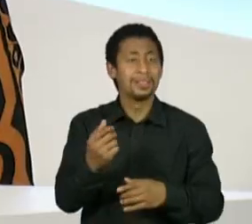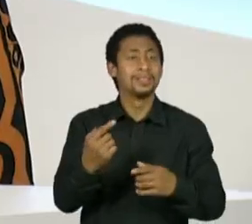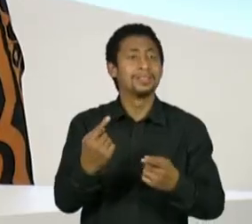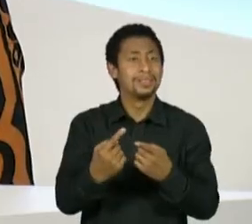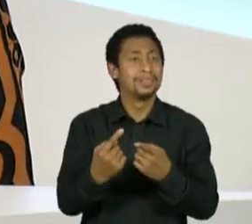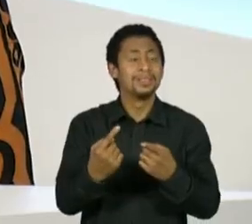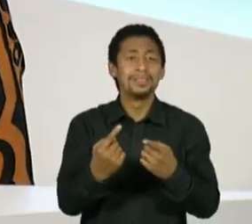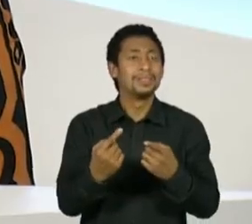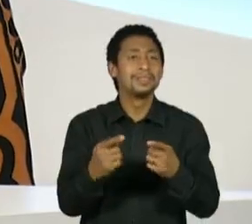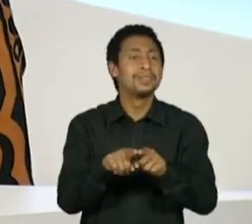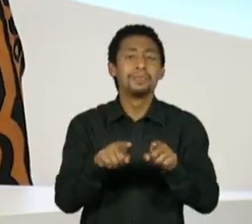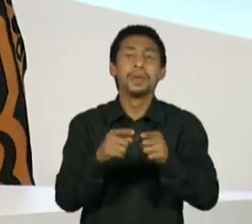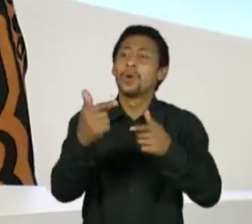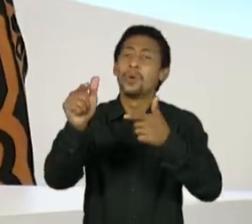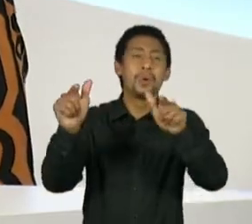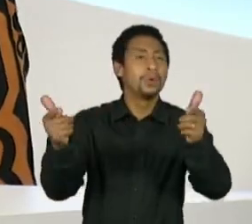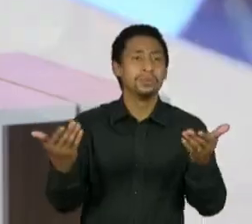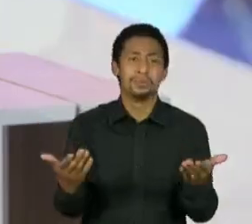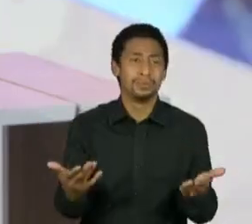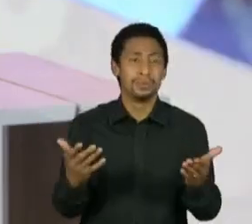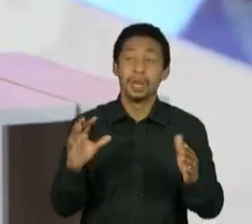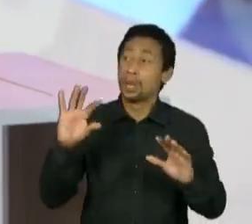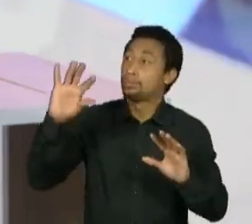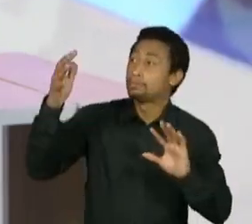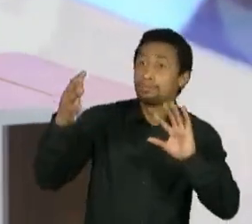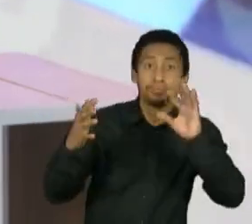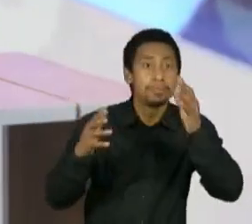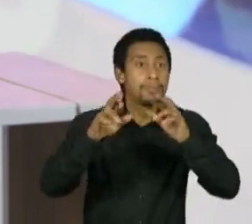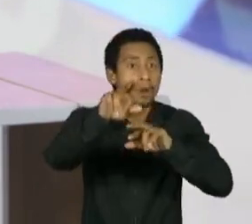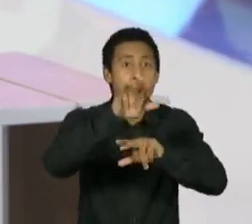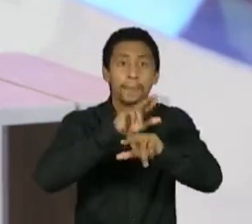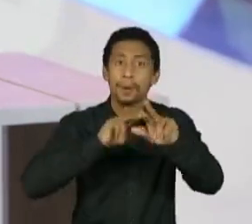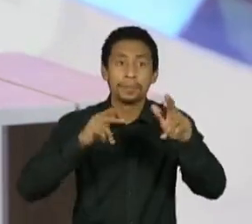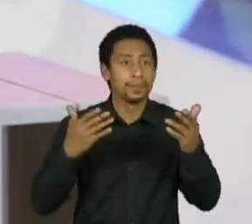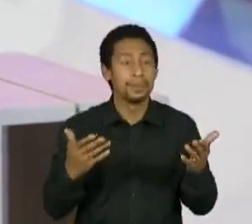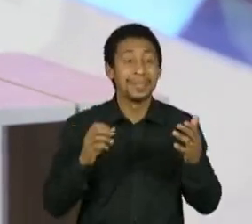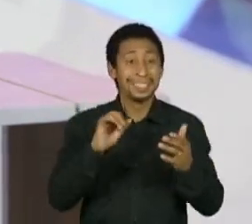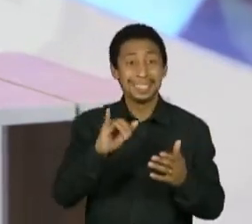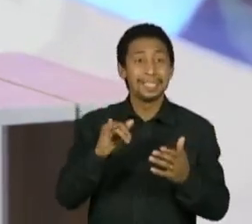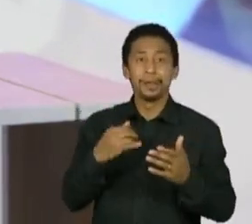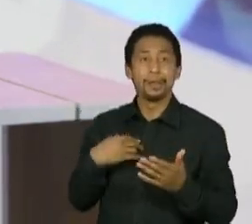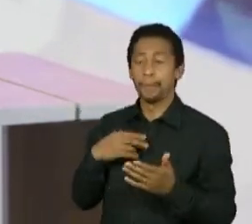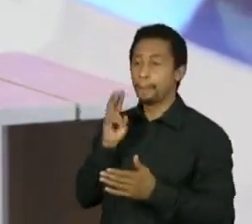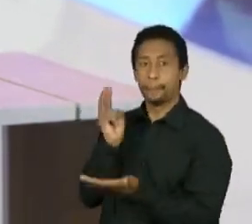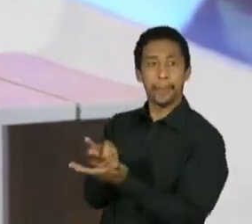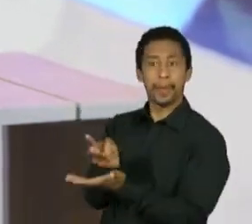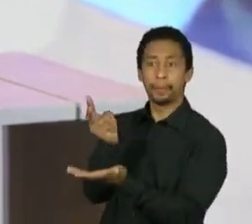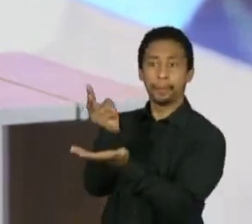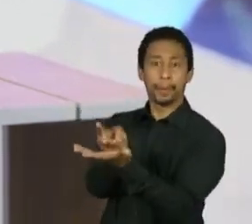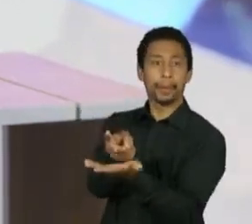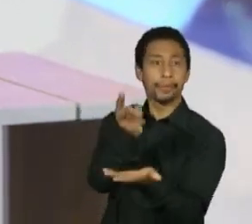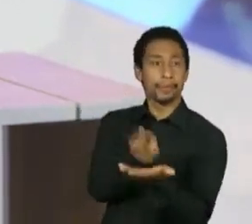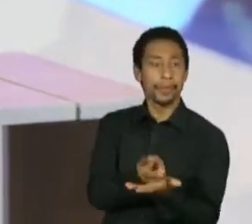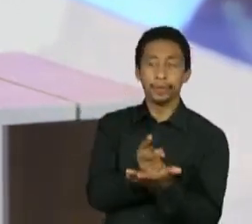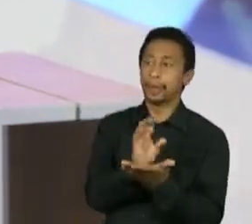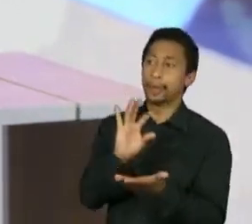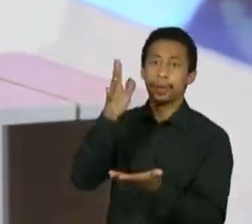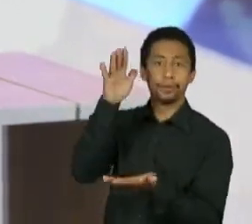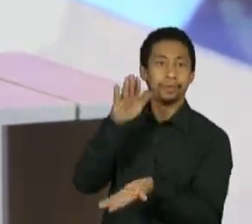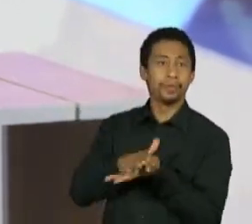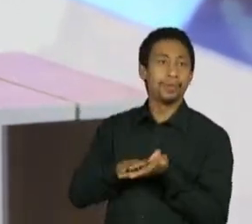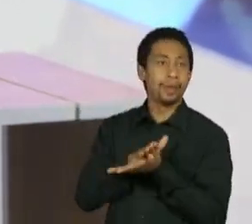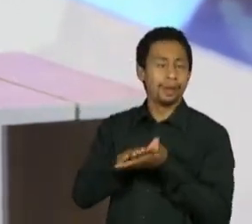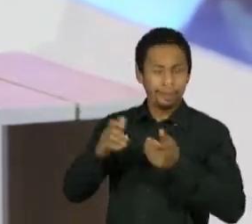participe, que a gente nunca vai ter soluções diferentes enquanto a gente tiver as mesmas vozes. Então, a gente só vai conseguir ter novas